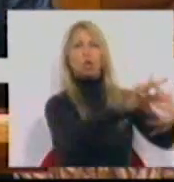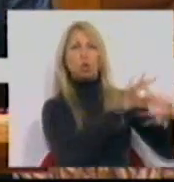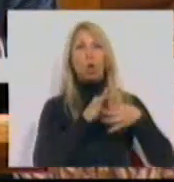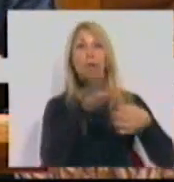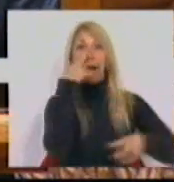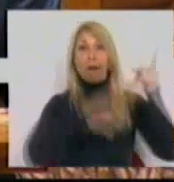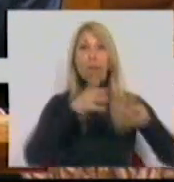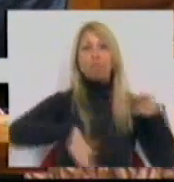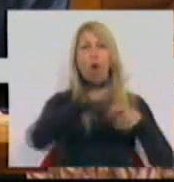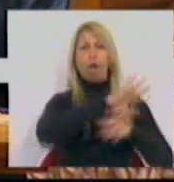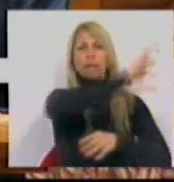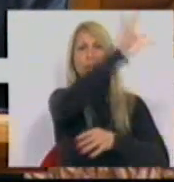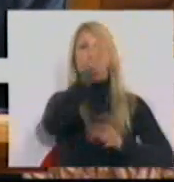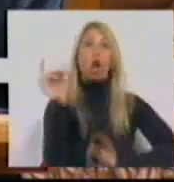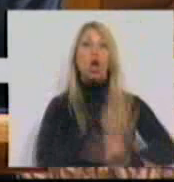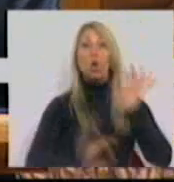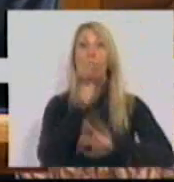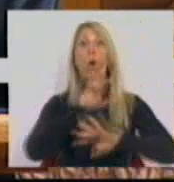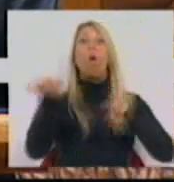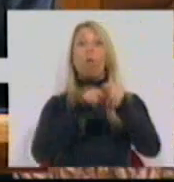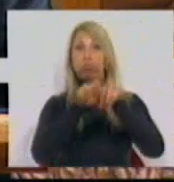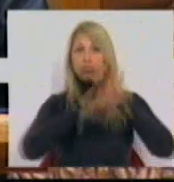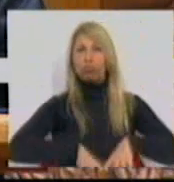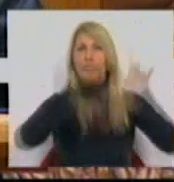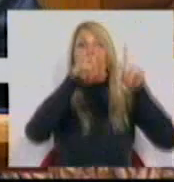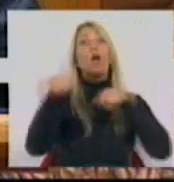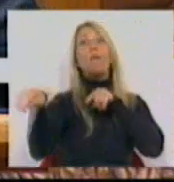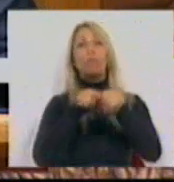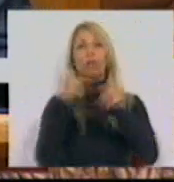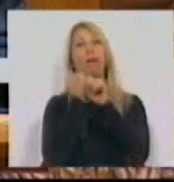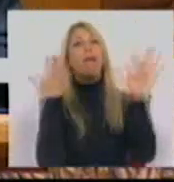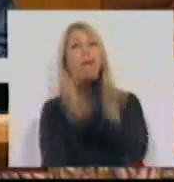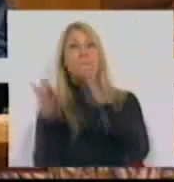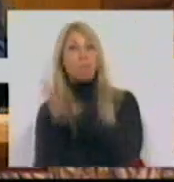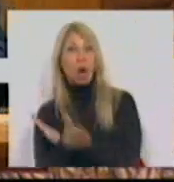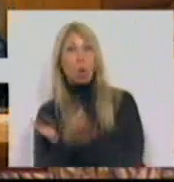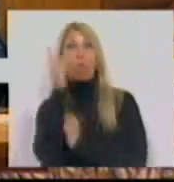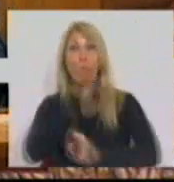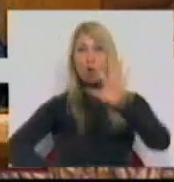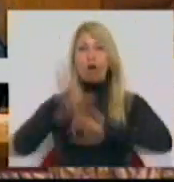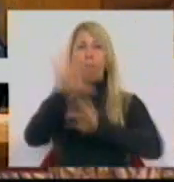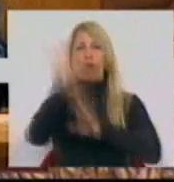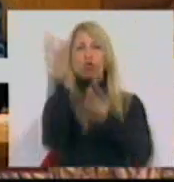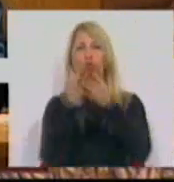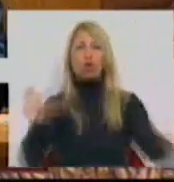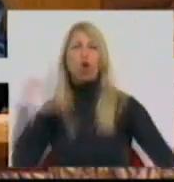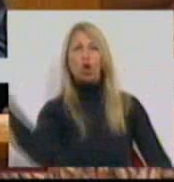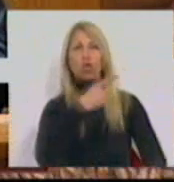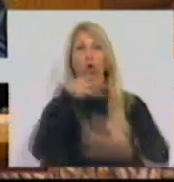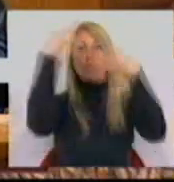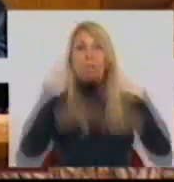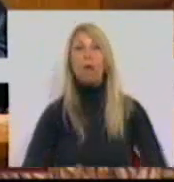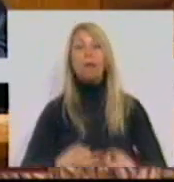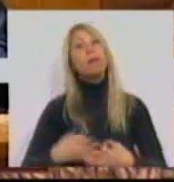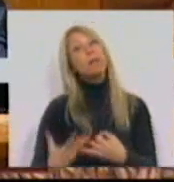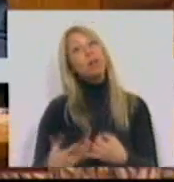países europeus, com políticas de crescimento e políticas de emprego. Uma Europa de soluções de todos e uma Europa